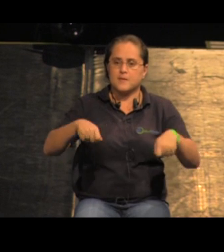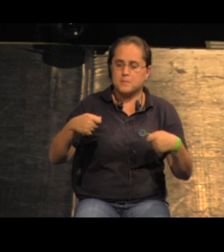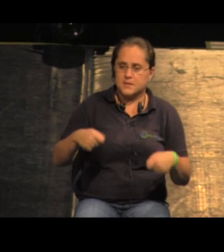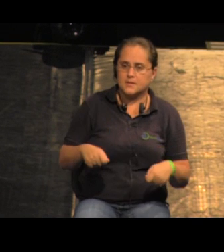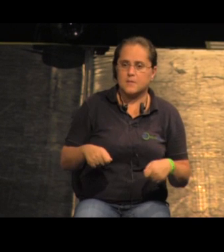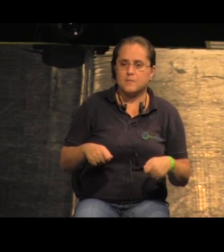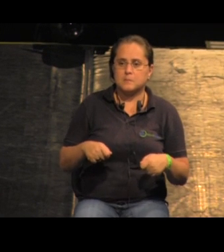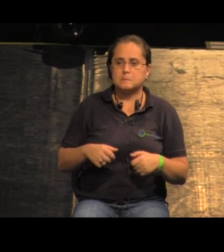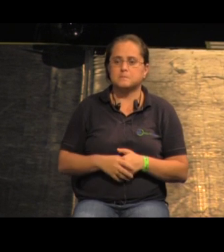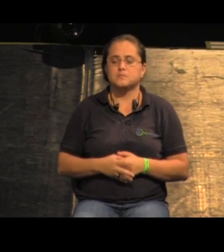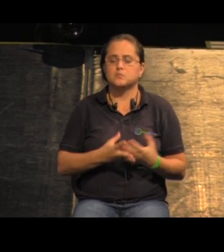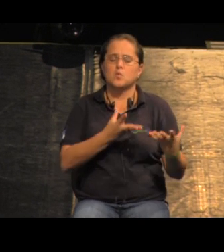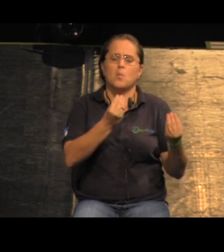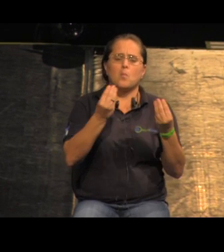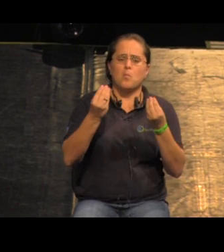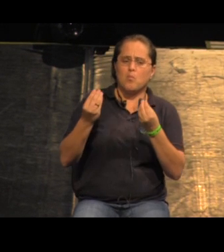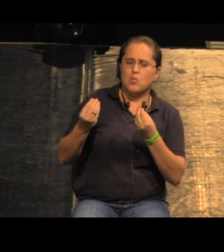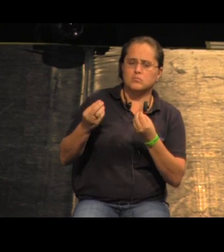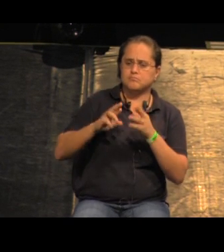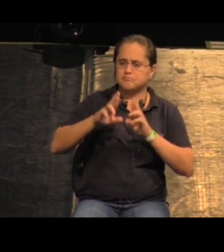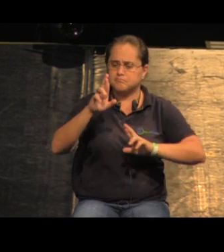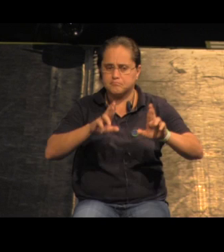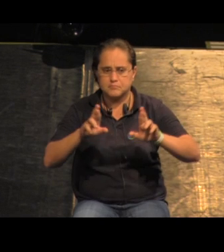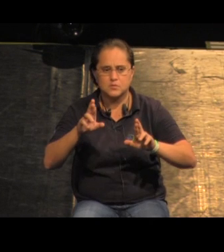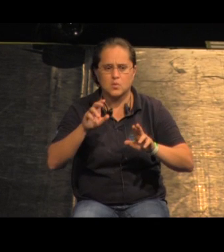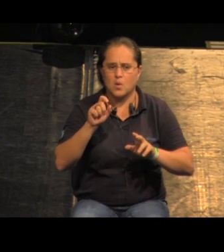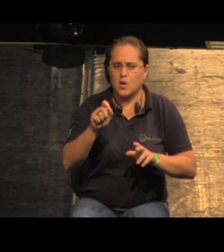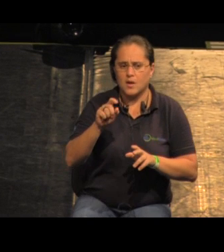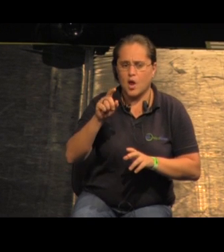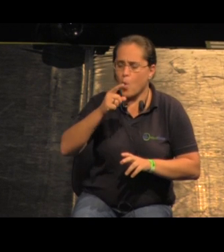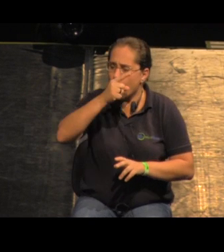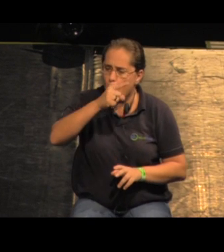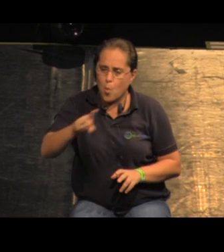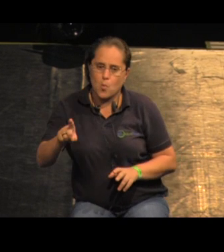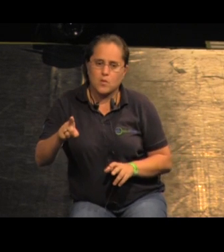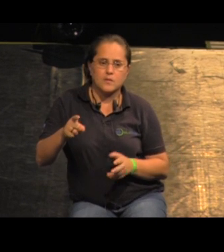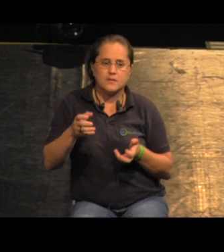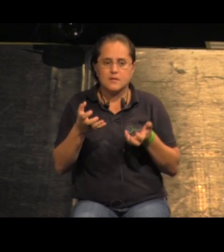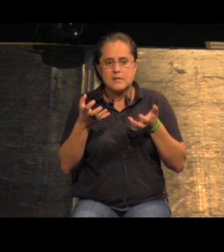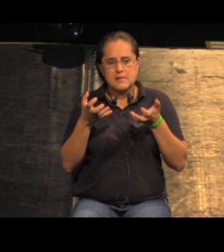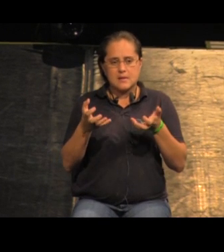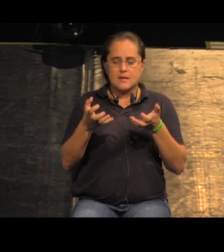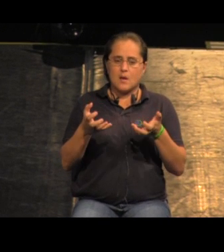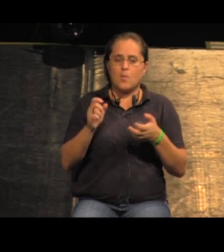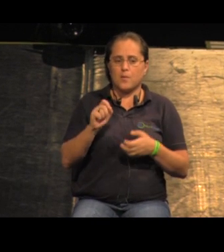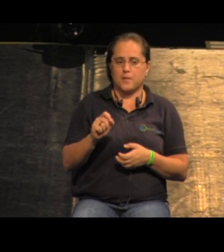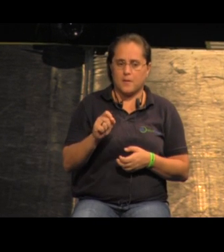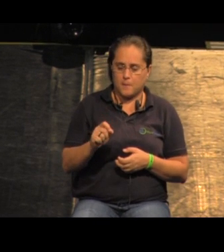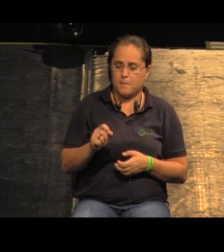funções sobrepostas. É uma intervenção única que pretende trazer a um só tempo.